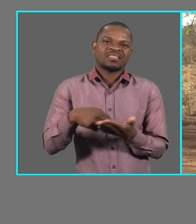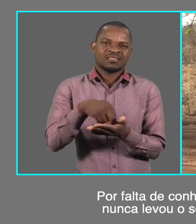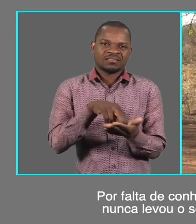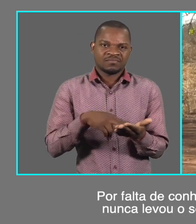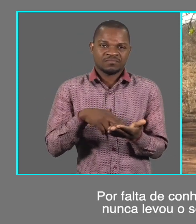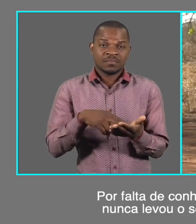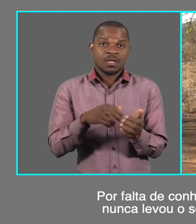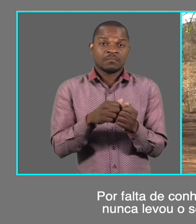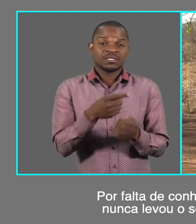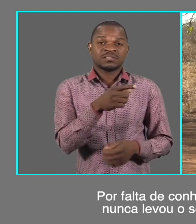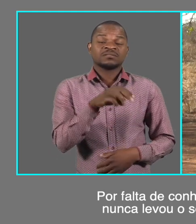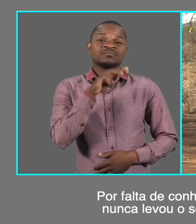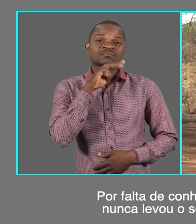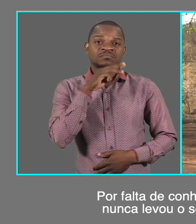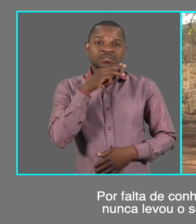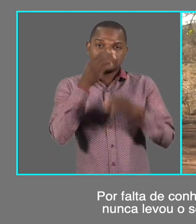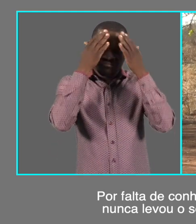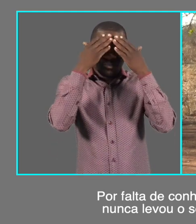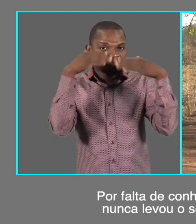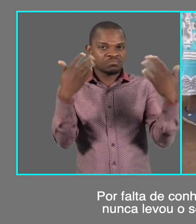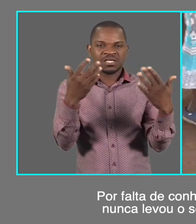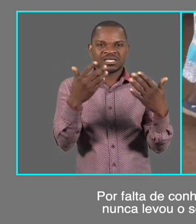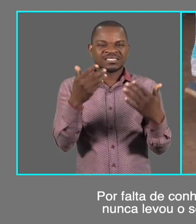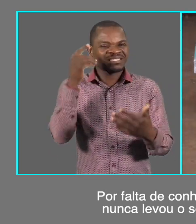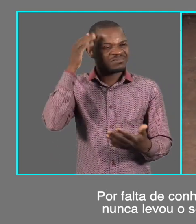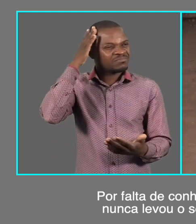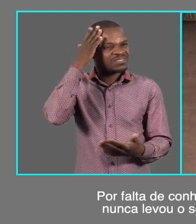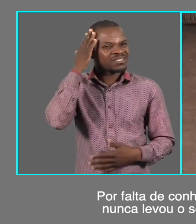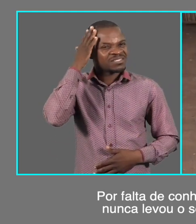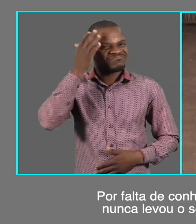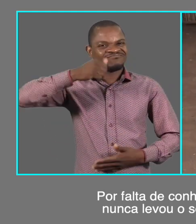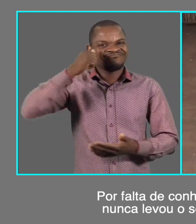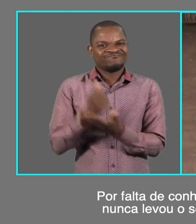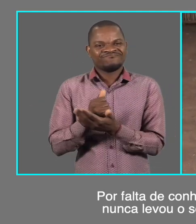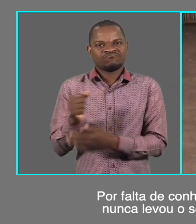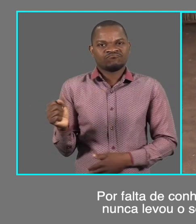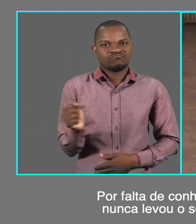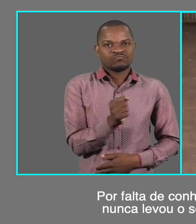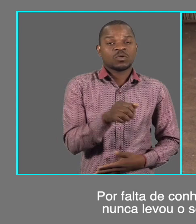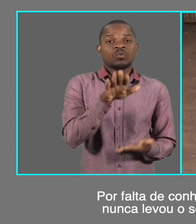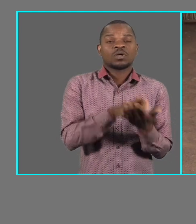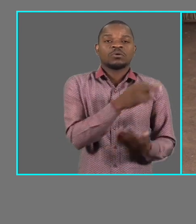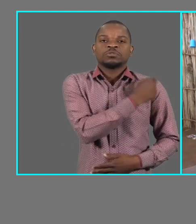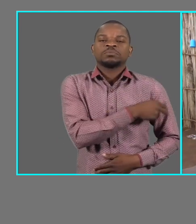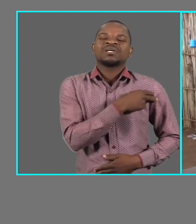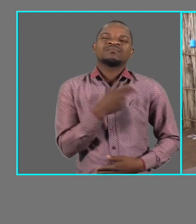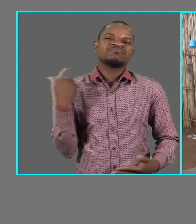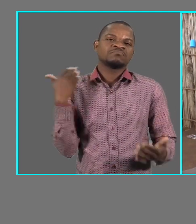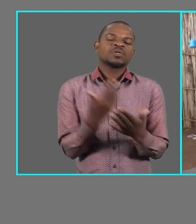Por falta de conhecimento, a senhora Marta nunca levou o seu filho às sessões de fisioterapia.